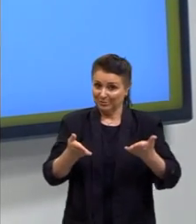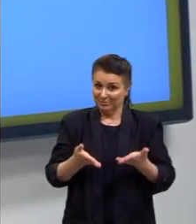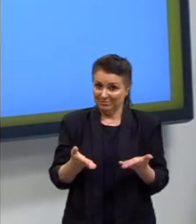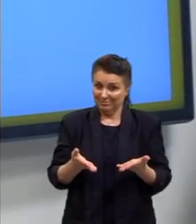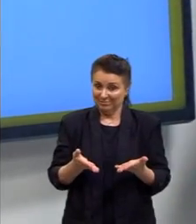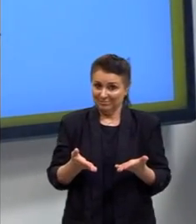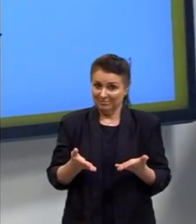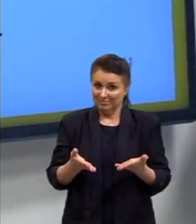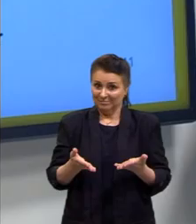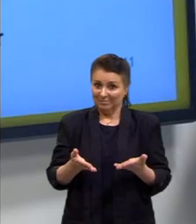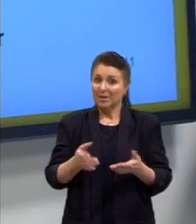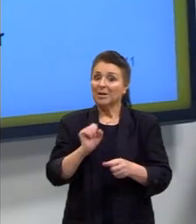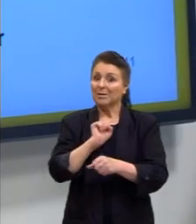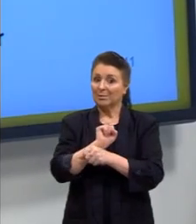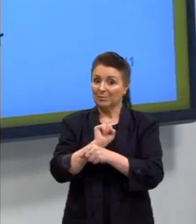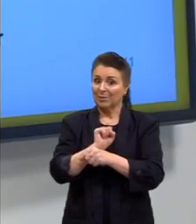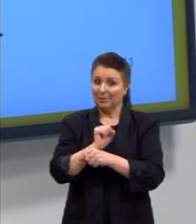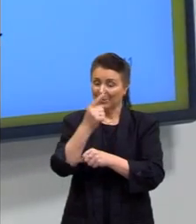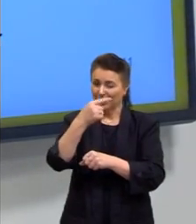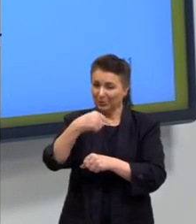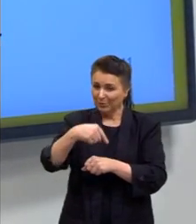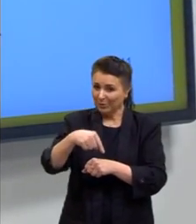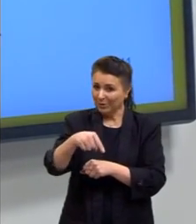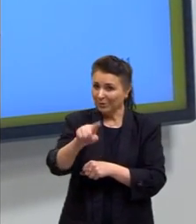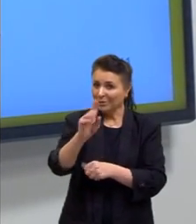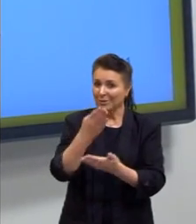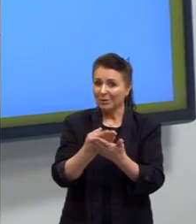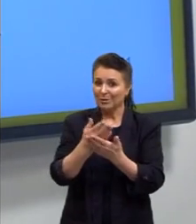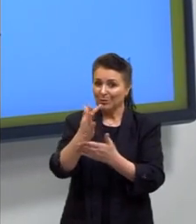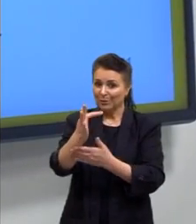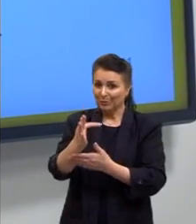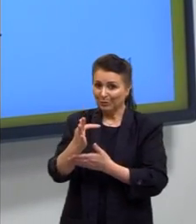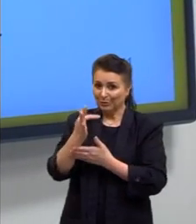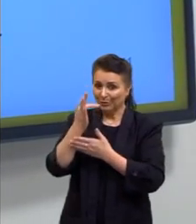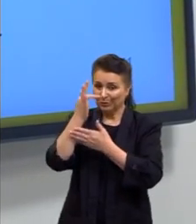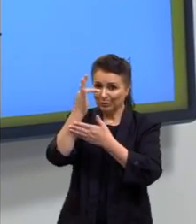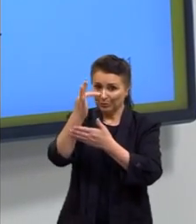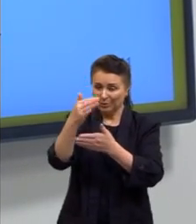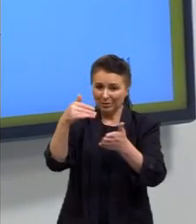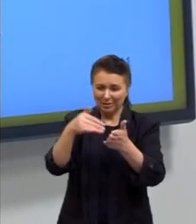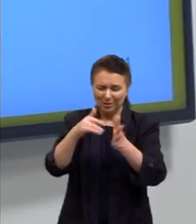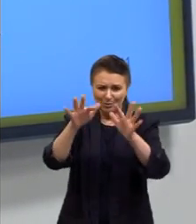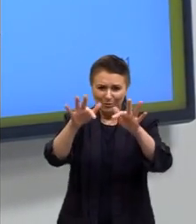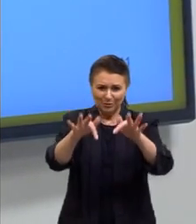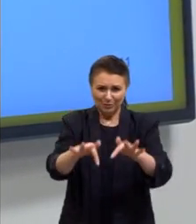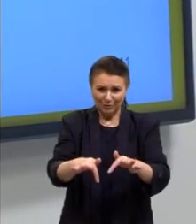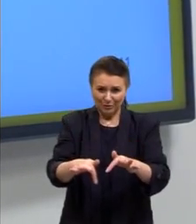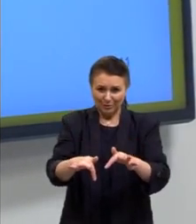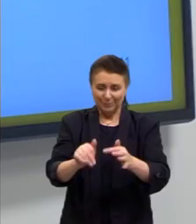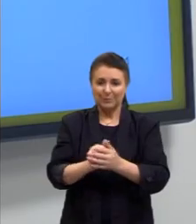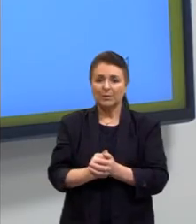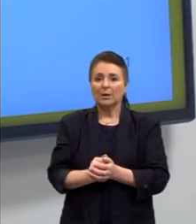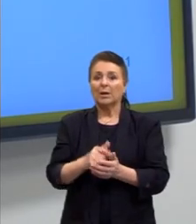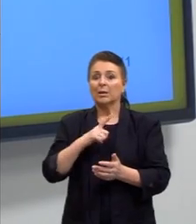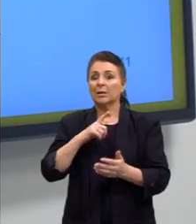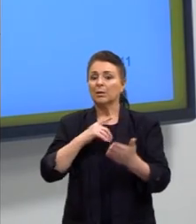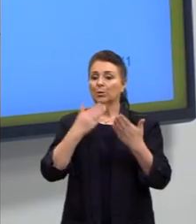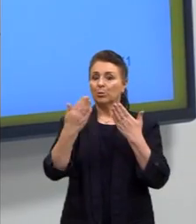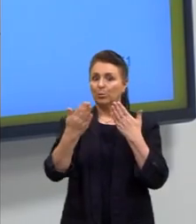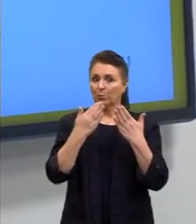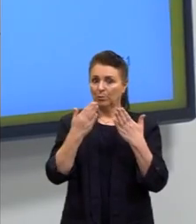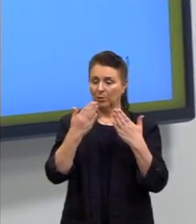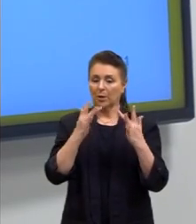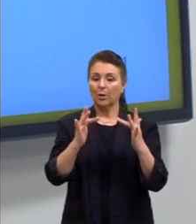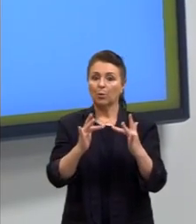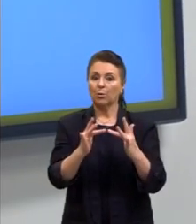Eu conto, espero vocês nas próximas aulas. Conto com vocês até o finalzinho. Se tiverem dúvidas, entrem em